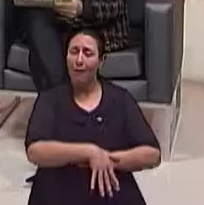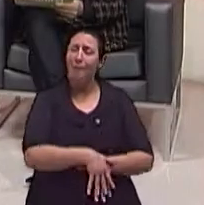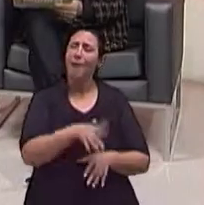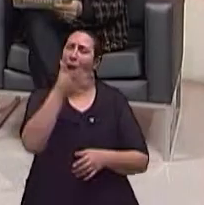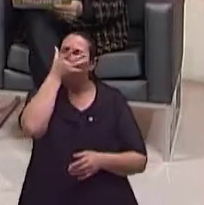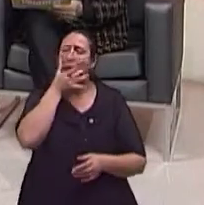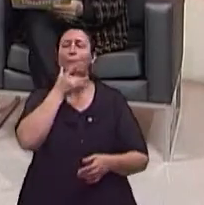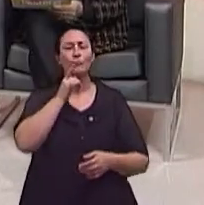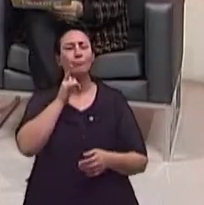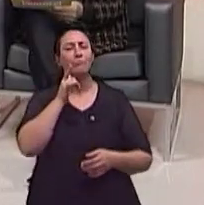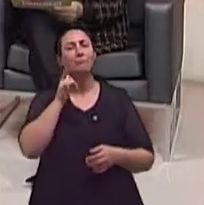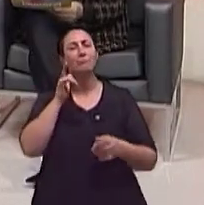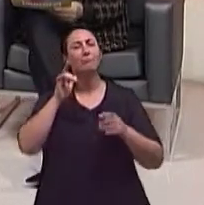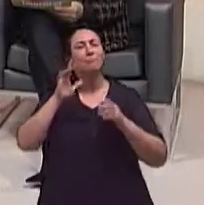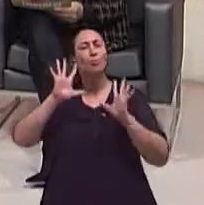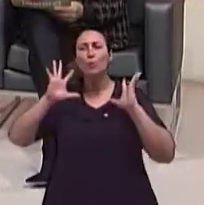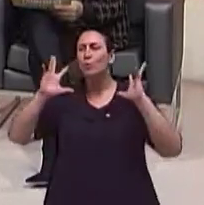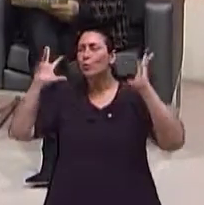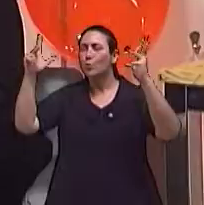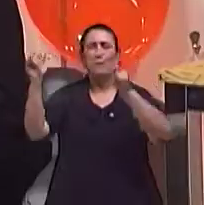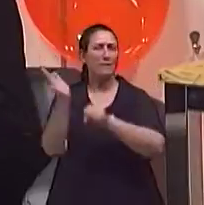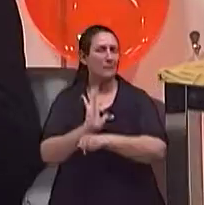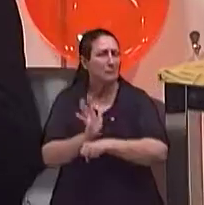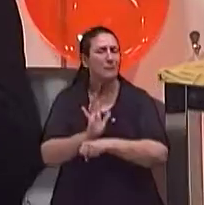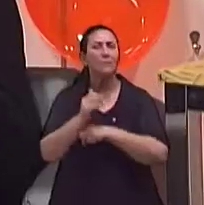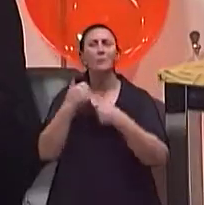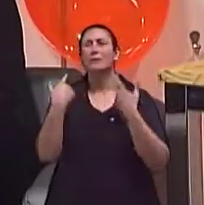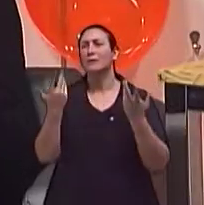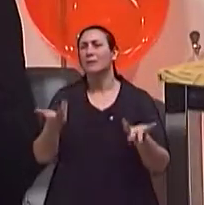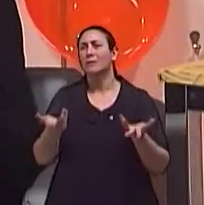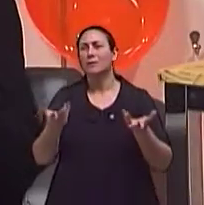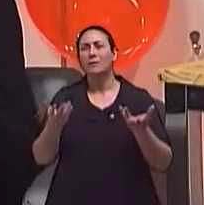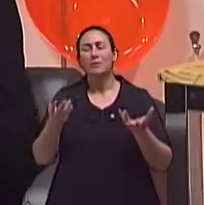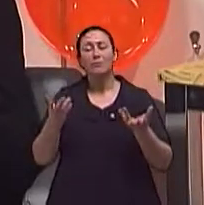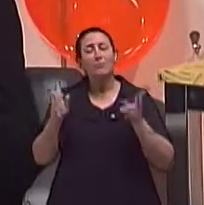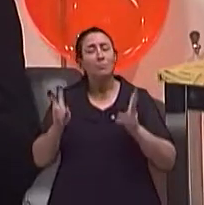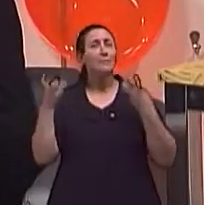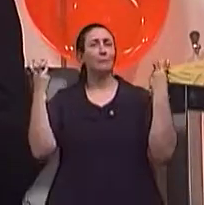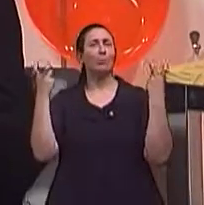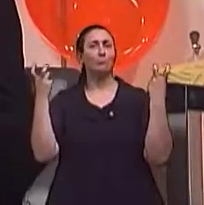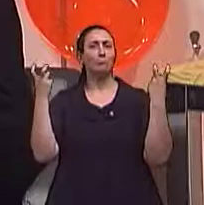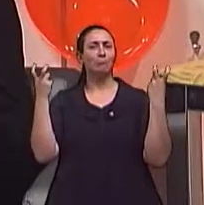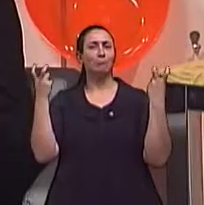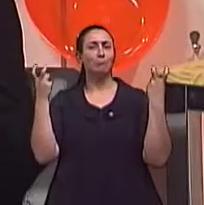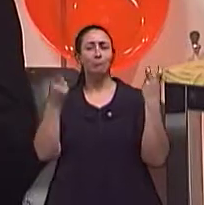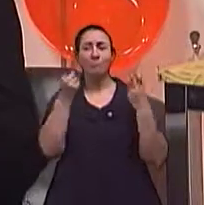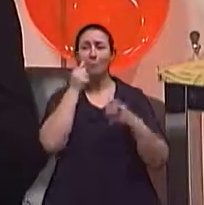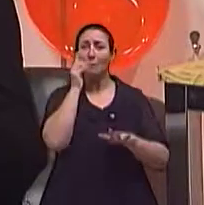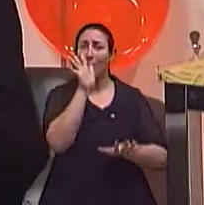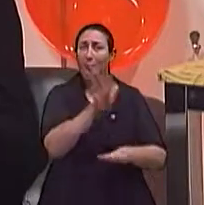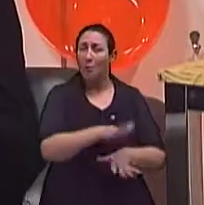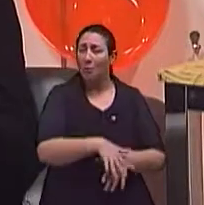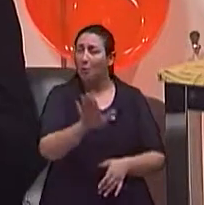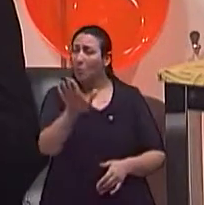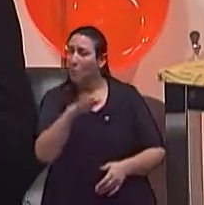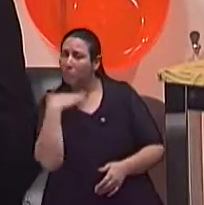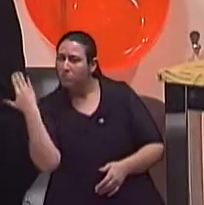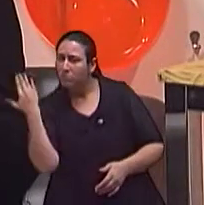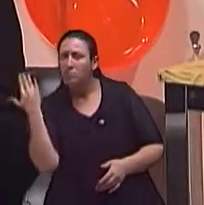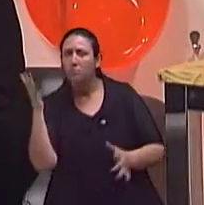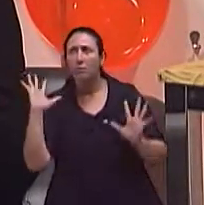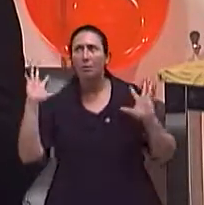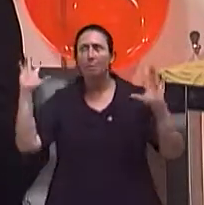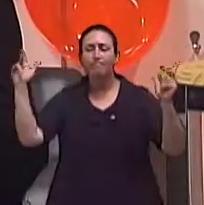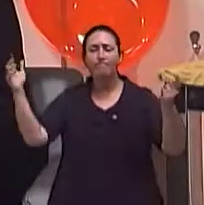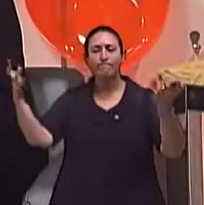a indústria toda cinematográfica se deu conta do valor dela quando perdeu a Merlin.